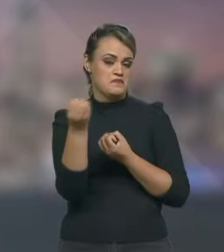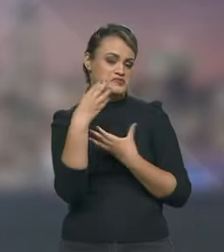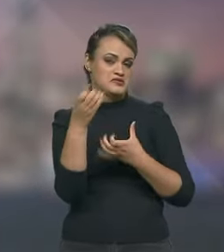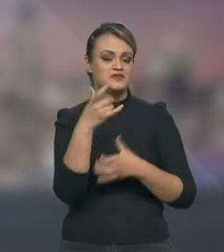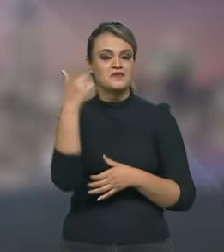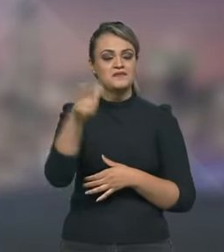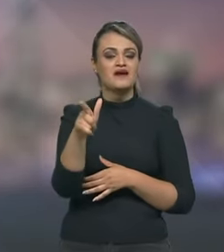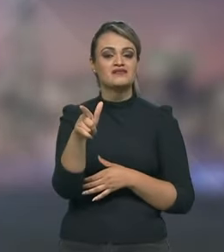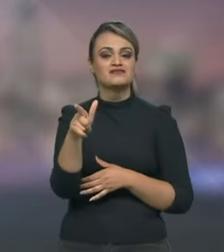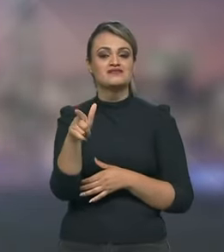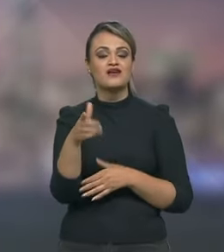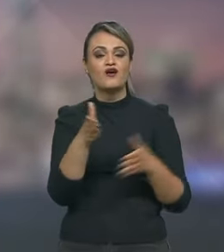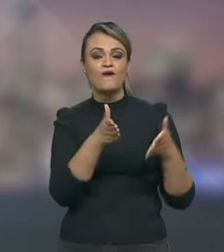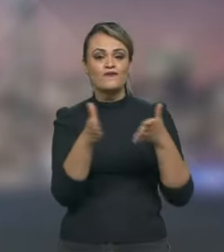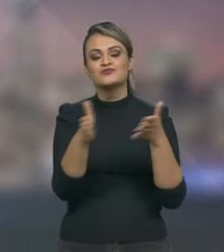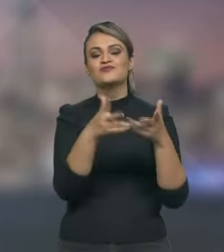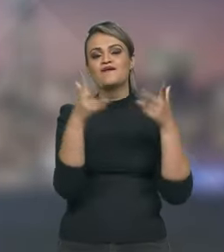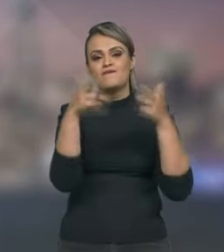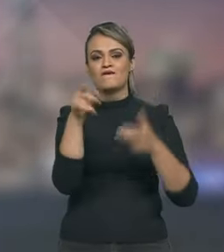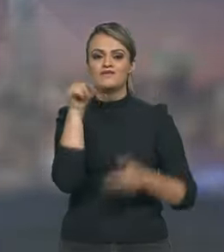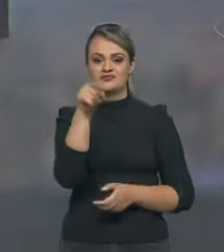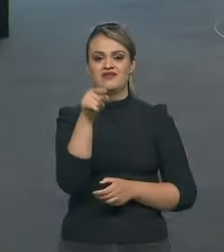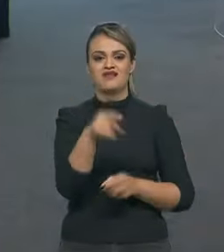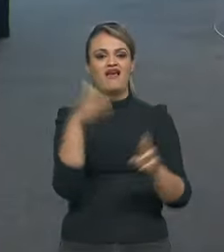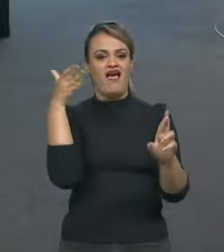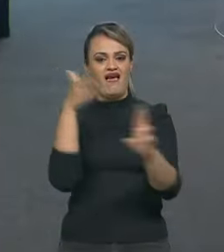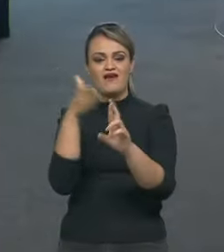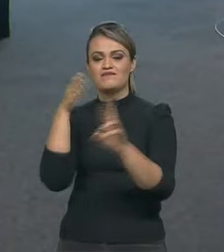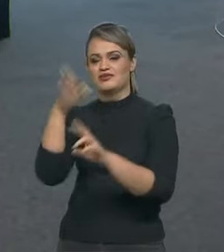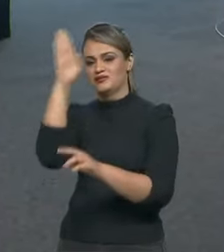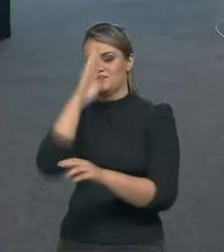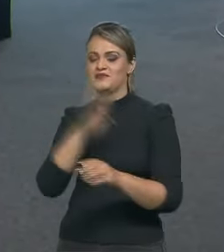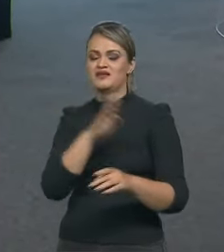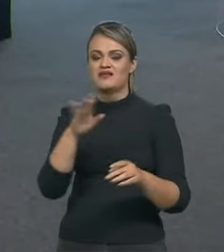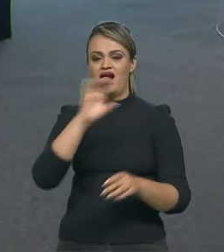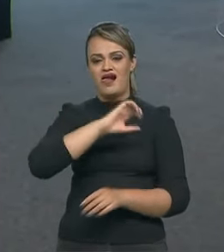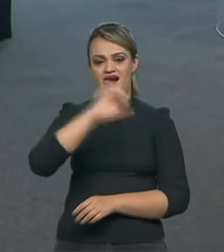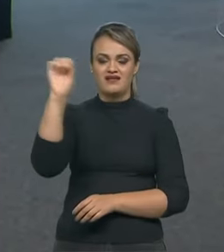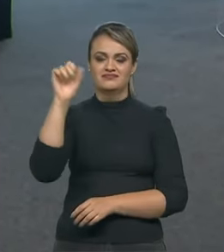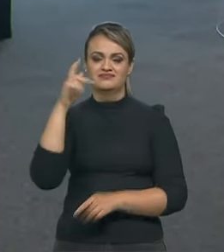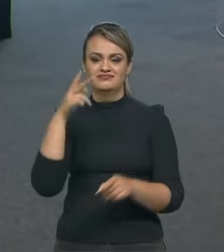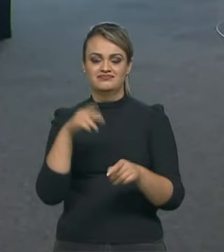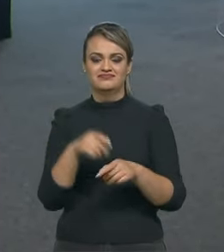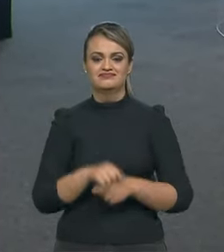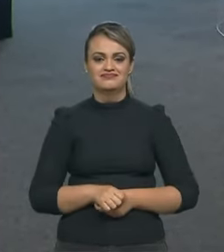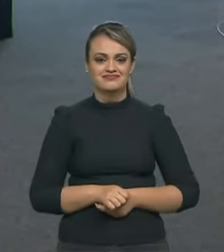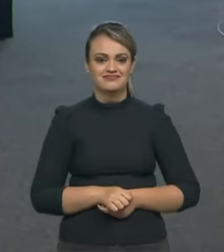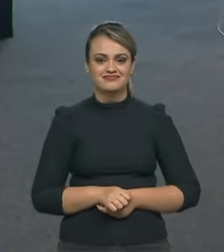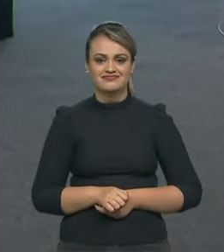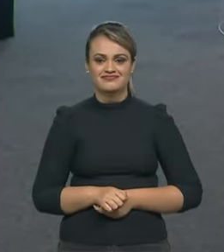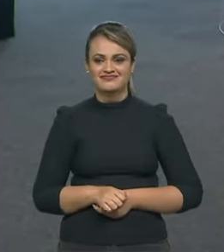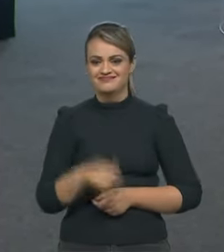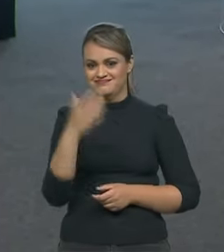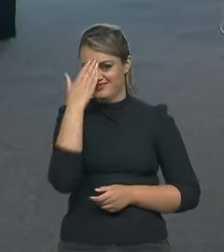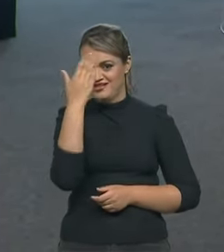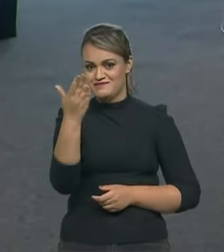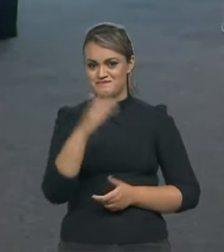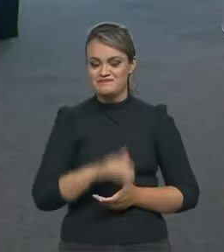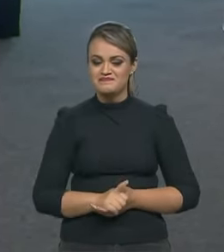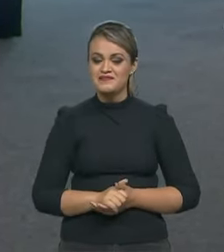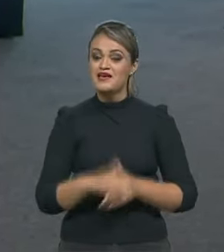fazendo o que você fazia que é representando o nosso país aí por esse mundo afora. Antes de você responder